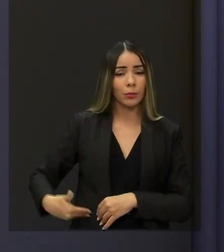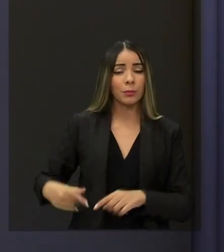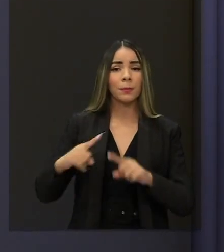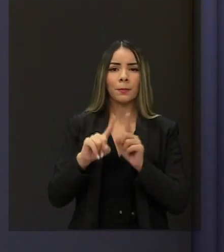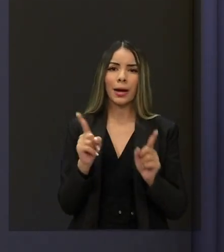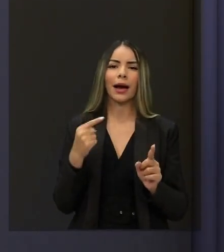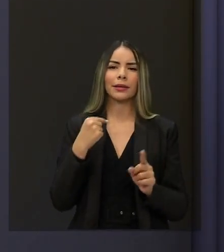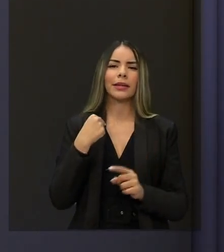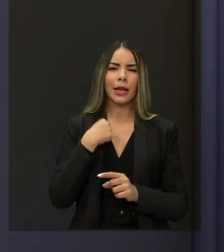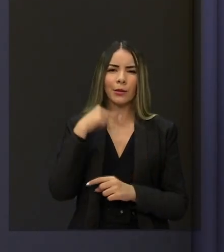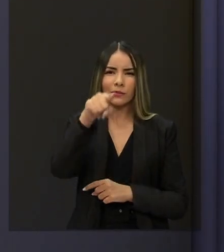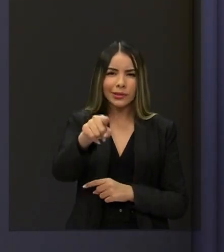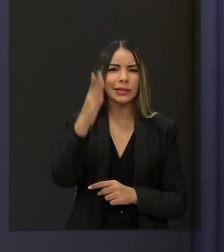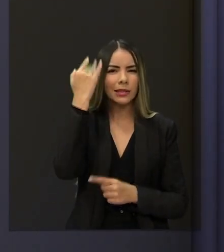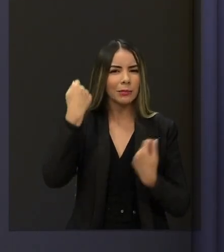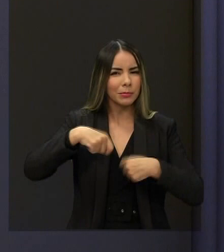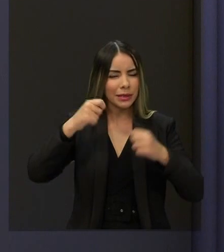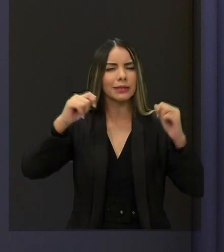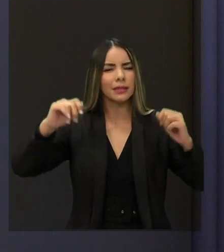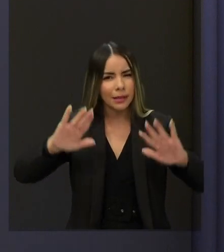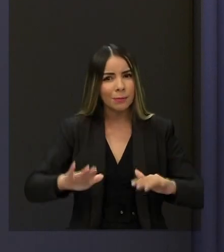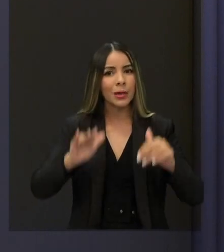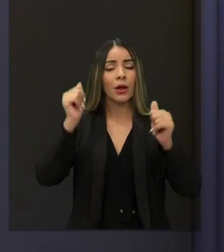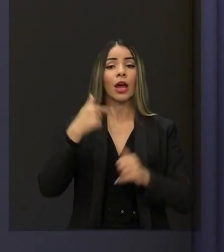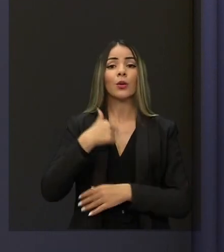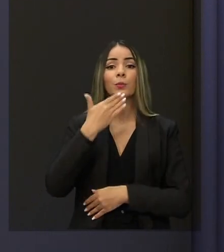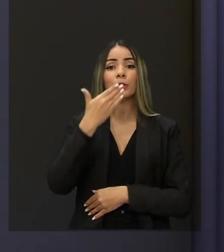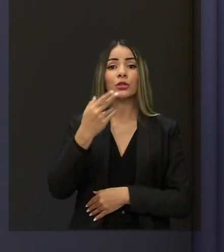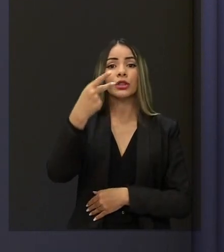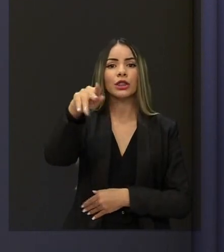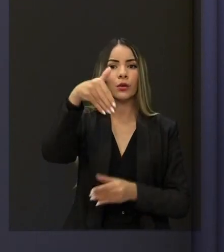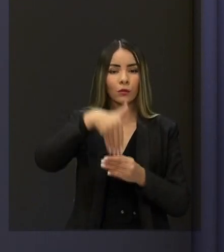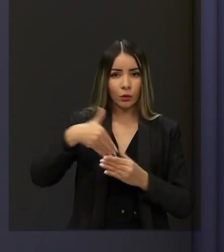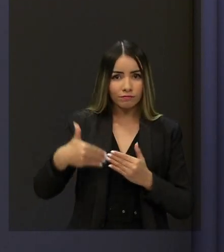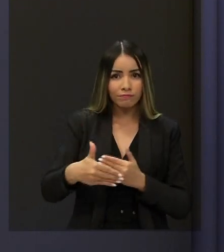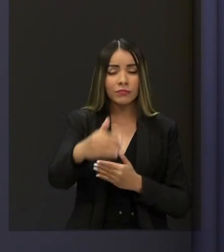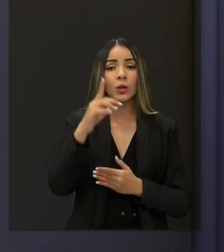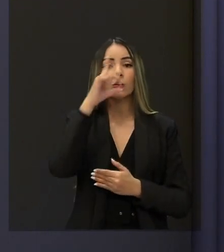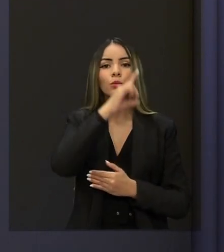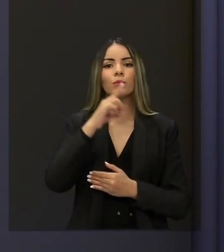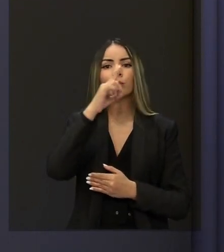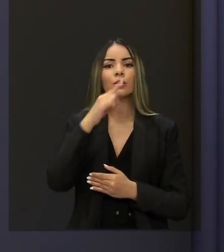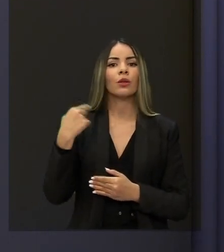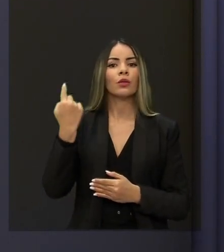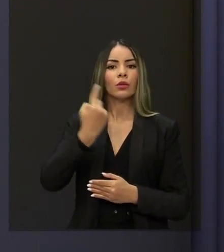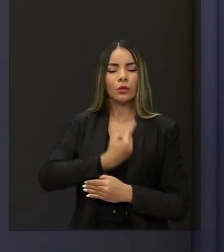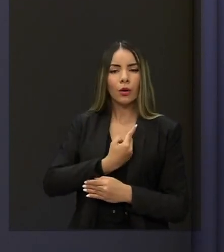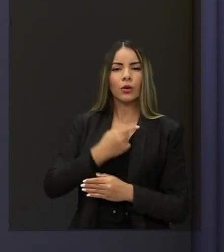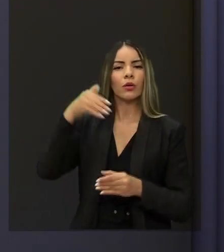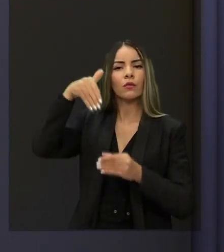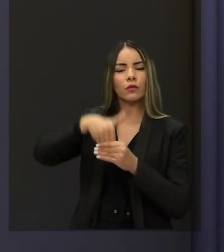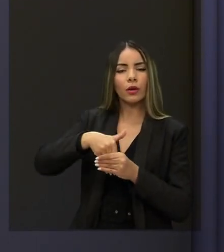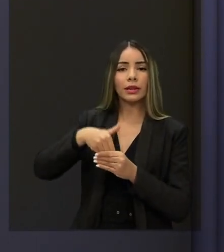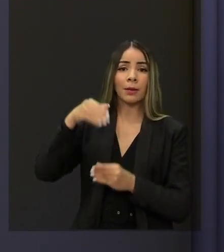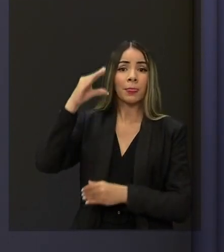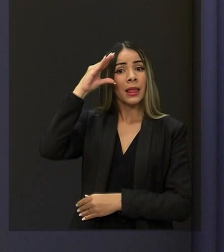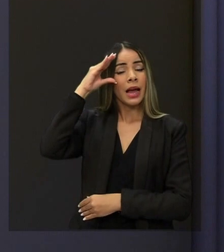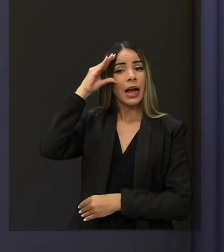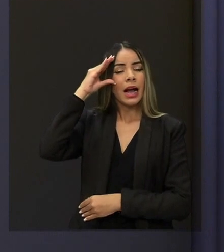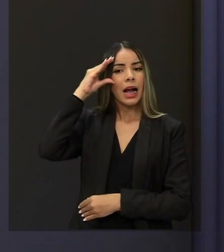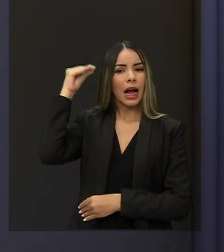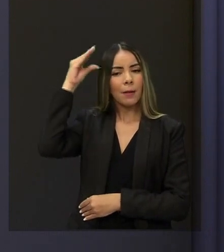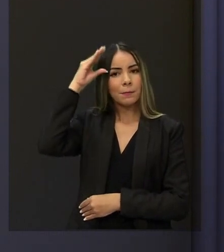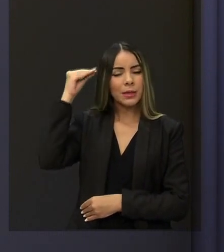precisa muito. E eu quero pedir o seu voto. Domingo, nós vamos eleger Camilo Senador. É 131.